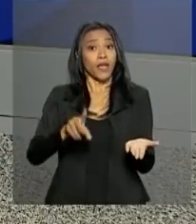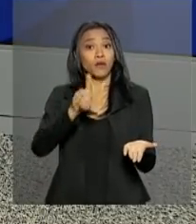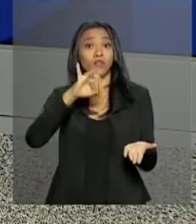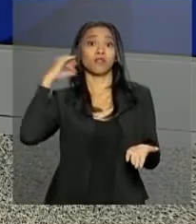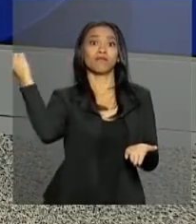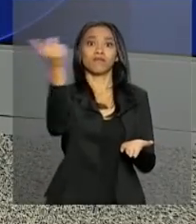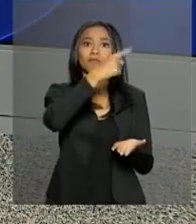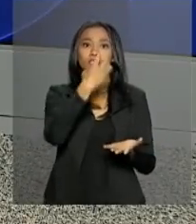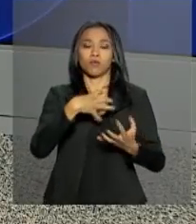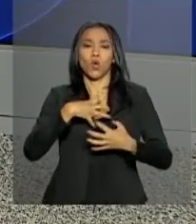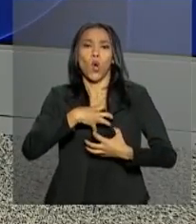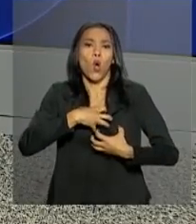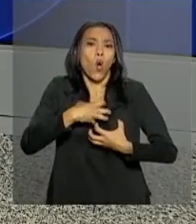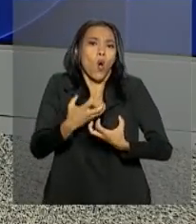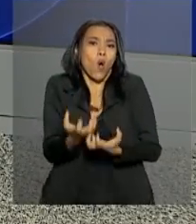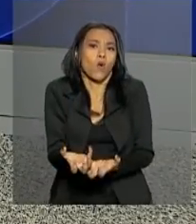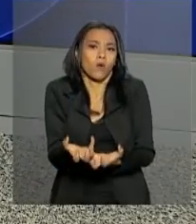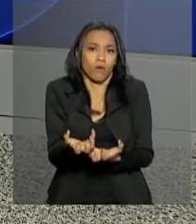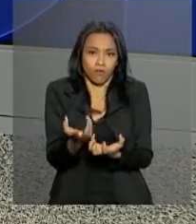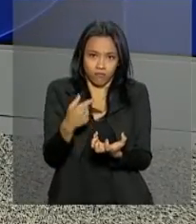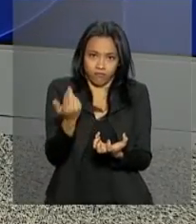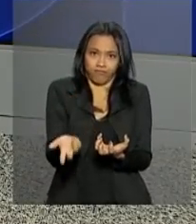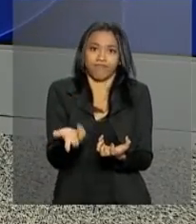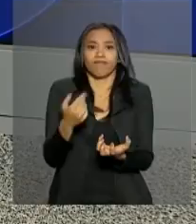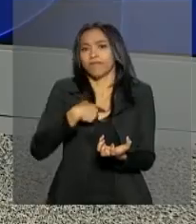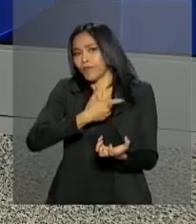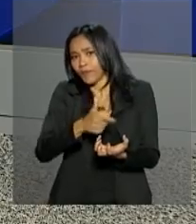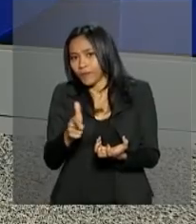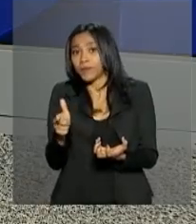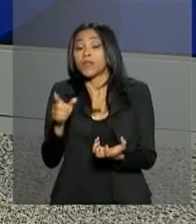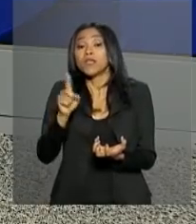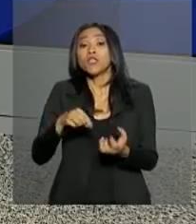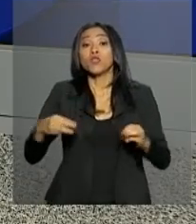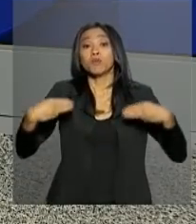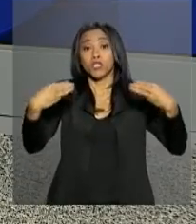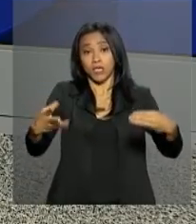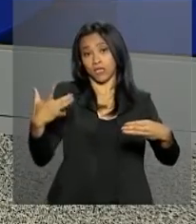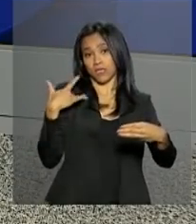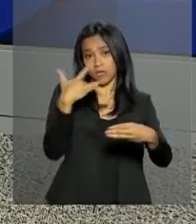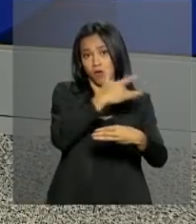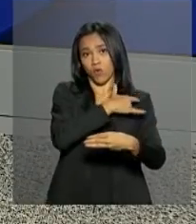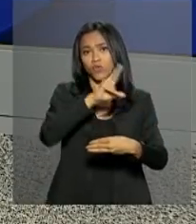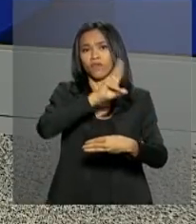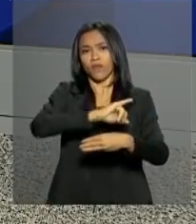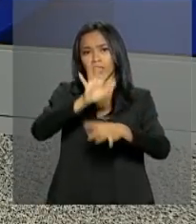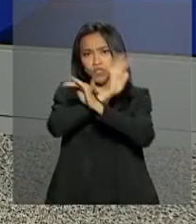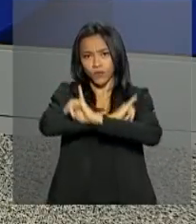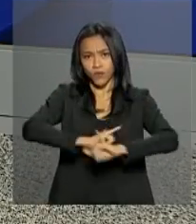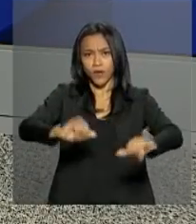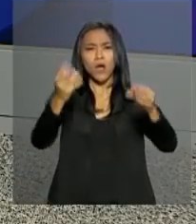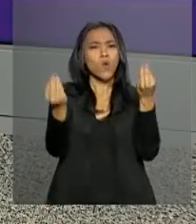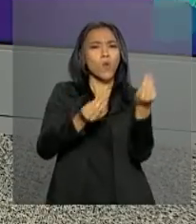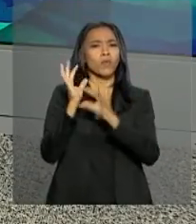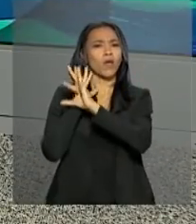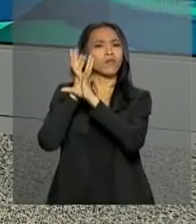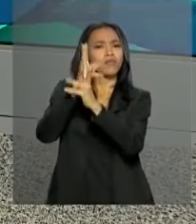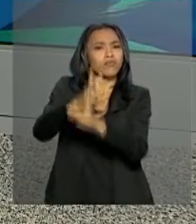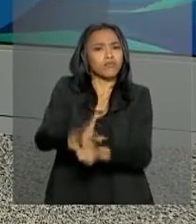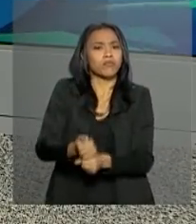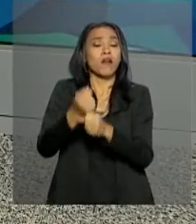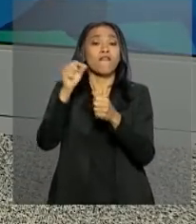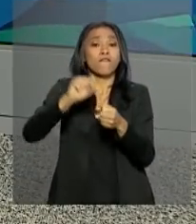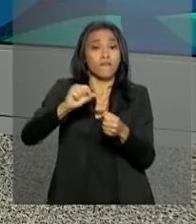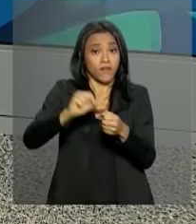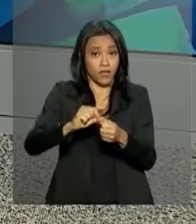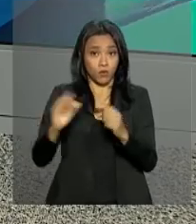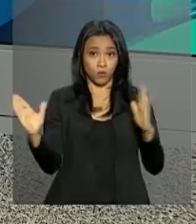de doação de órgãos e tecidos e o Ministério da Saúde apresenta logo mais um balanço de transplantes e doações feitos em